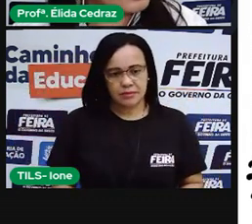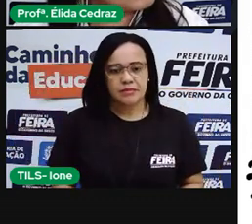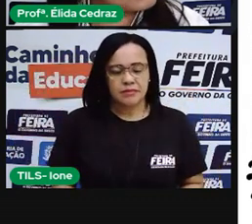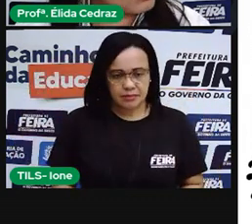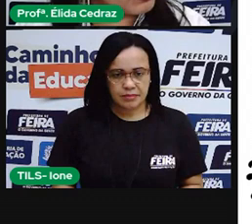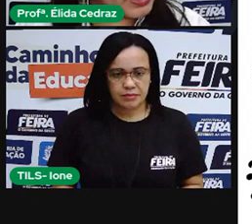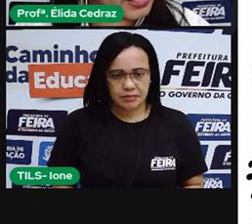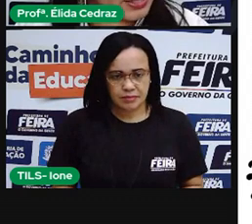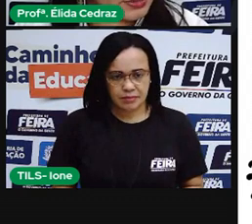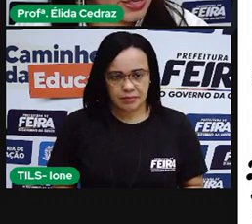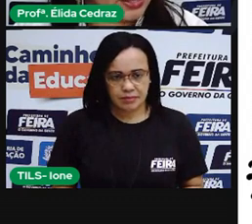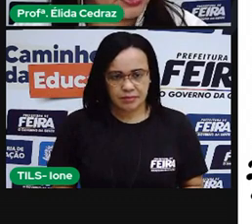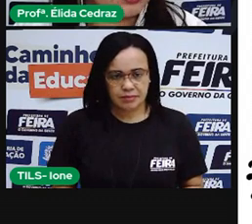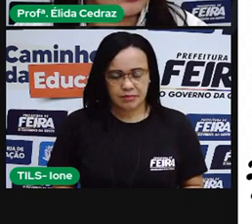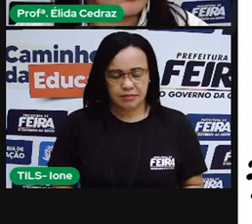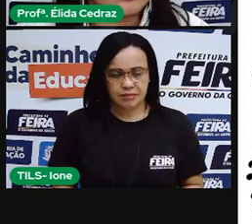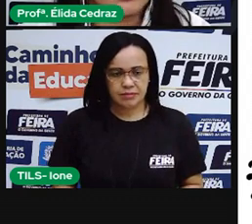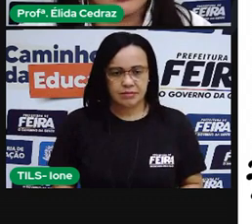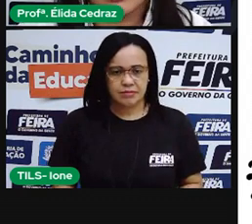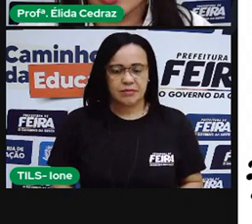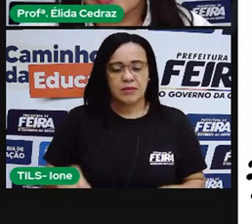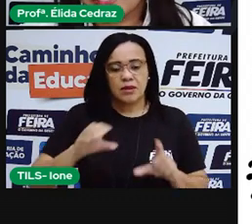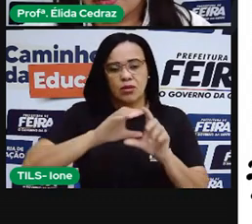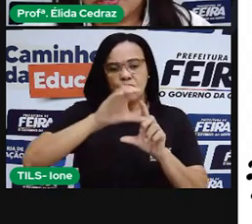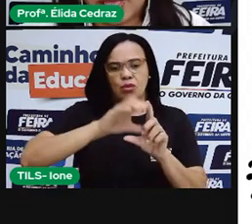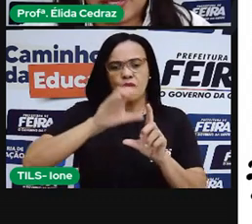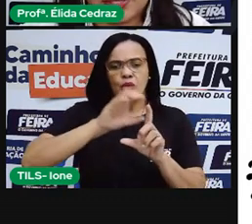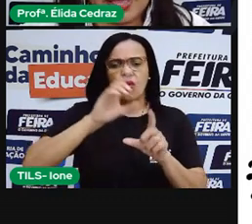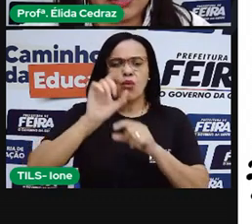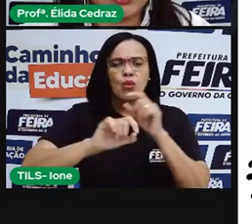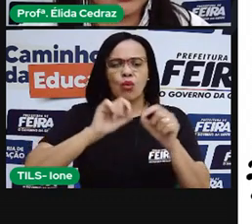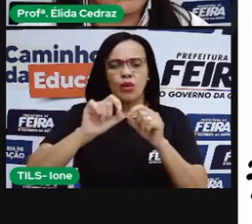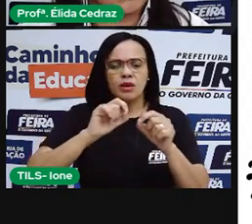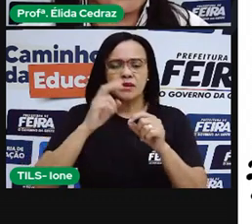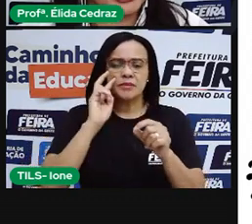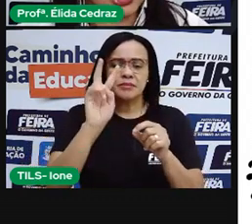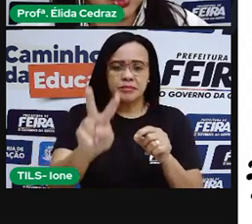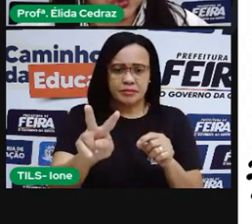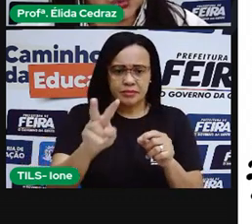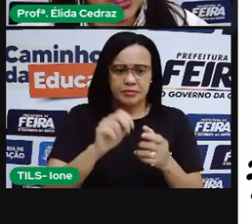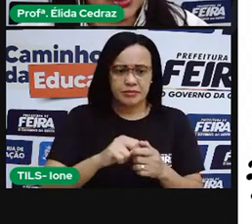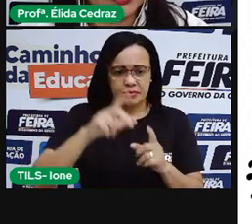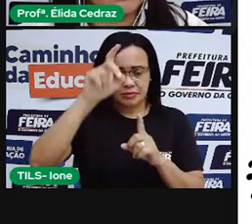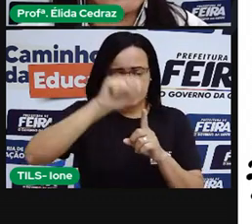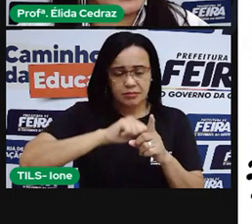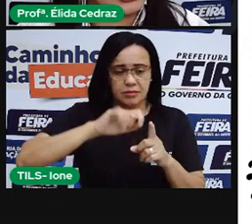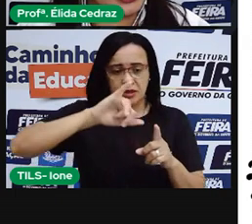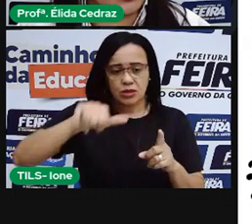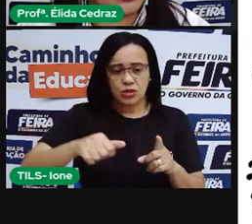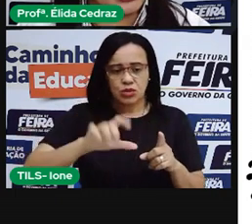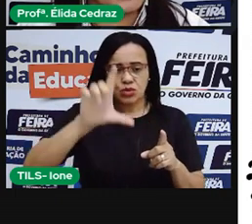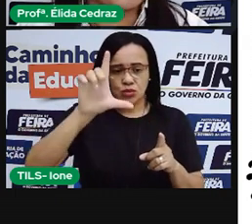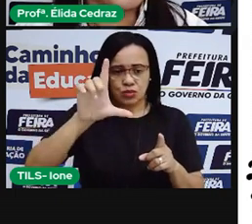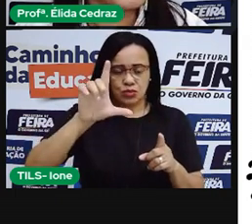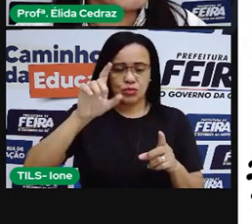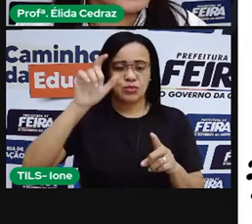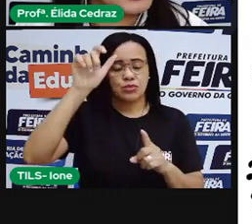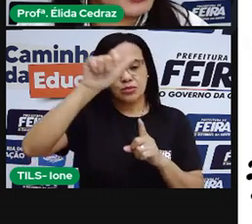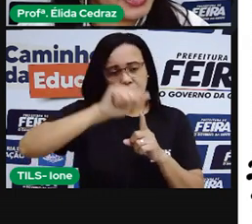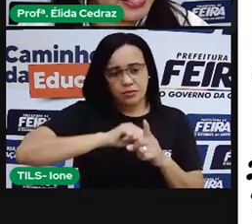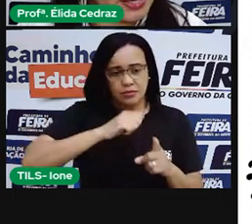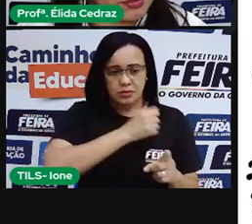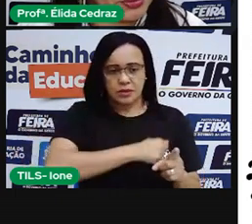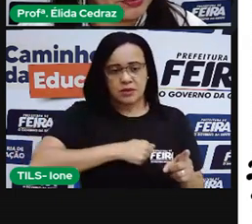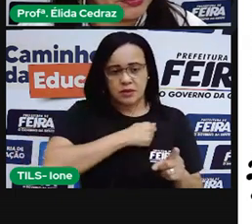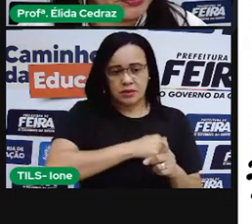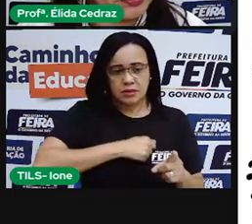trabalhando com o calendário. Observe os calendários. O mês de julho, mês de agosto e mês